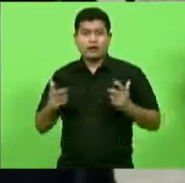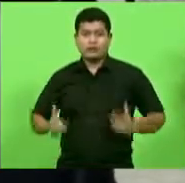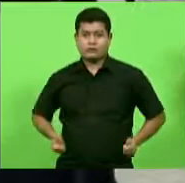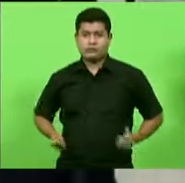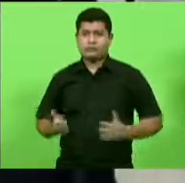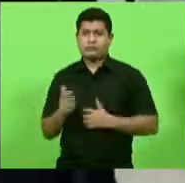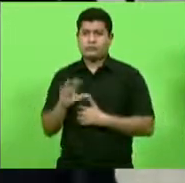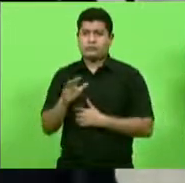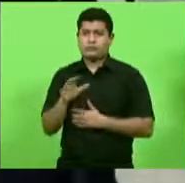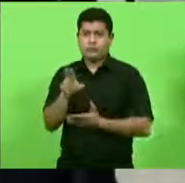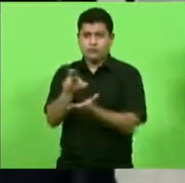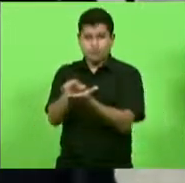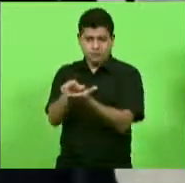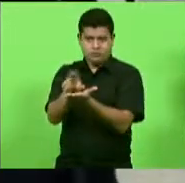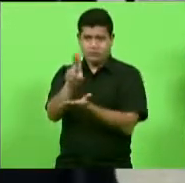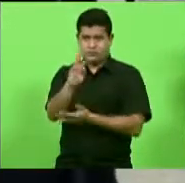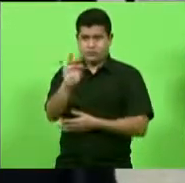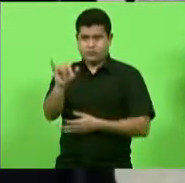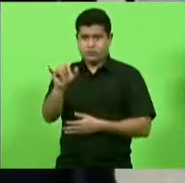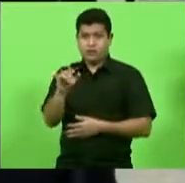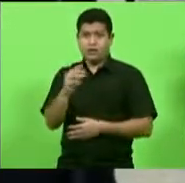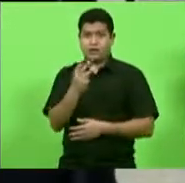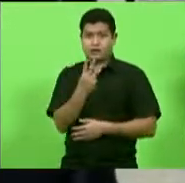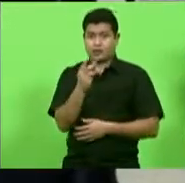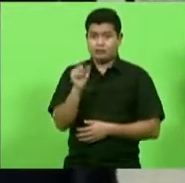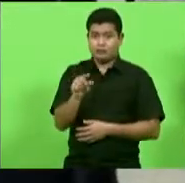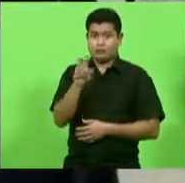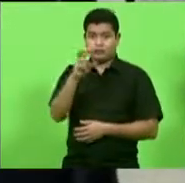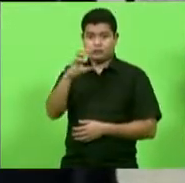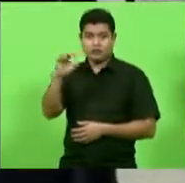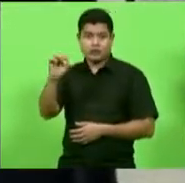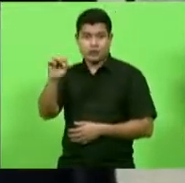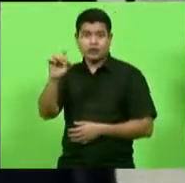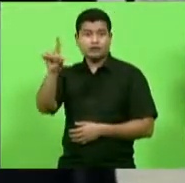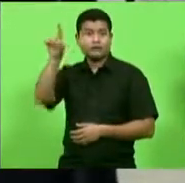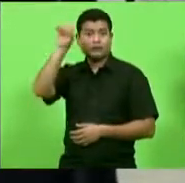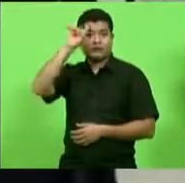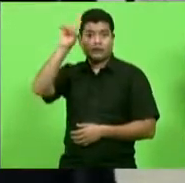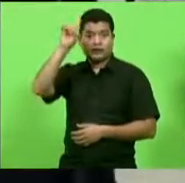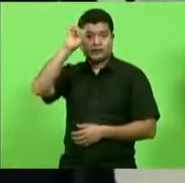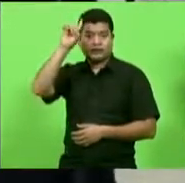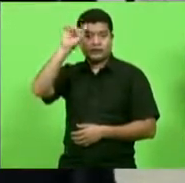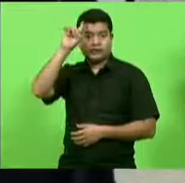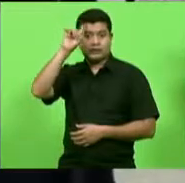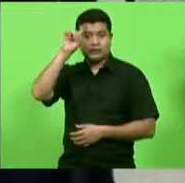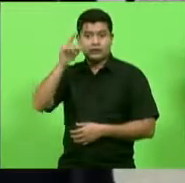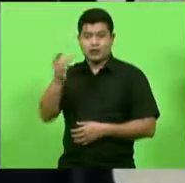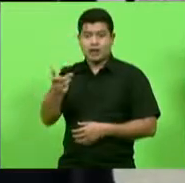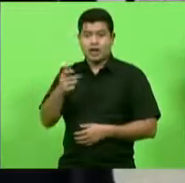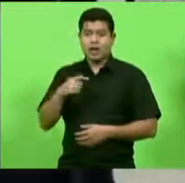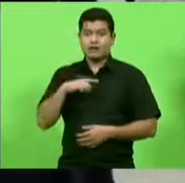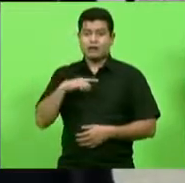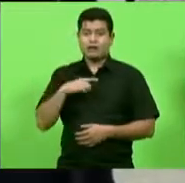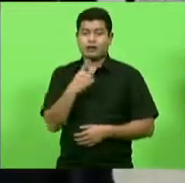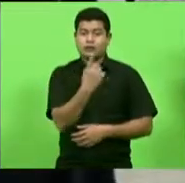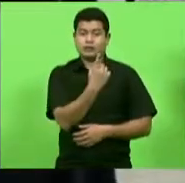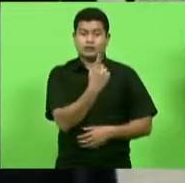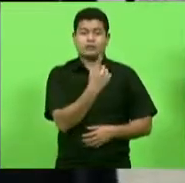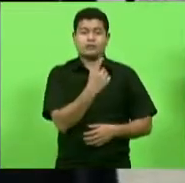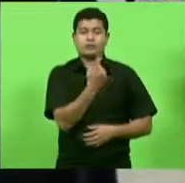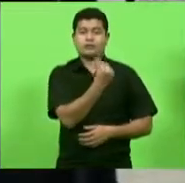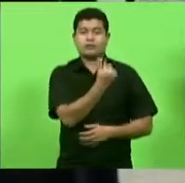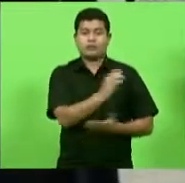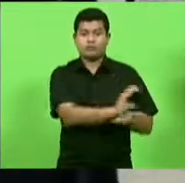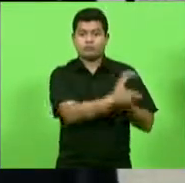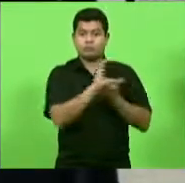ou menos no leito de UTI é de 3.500 por dia diária eles recebem 1.600 reais cabelado